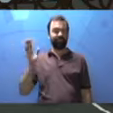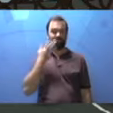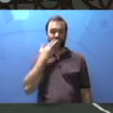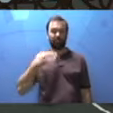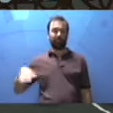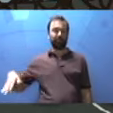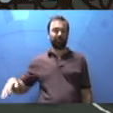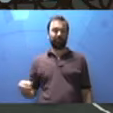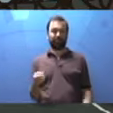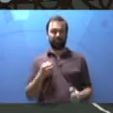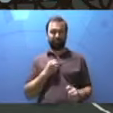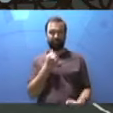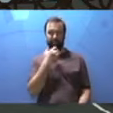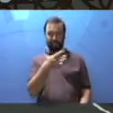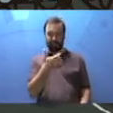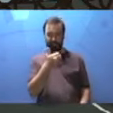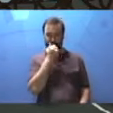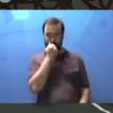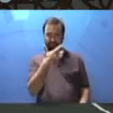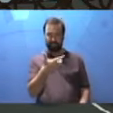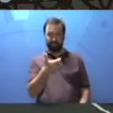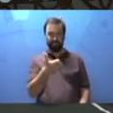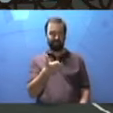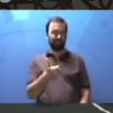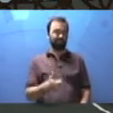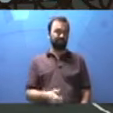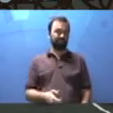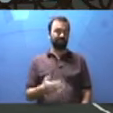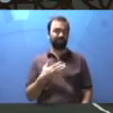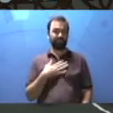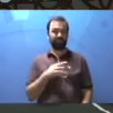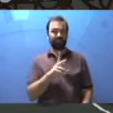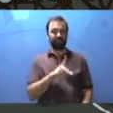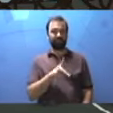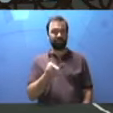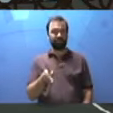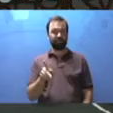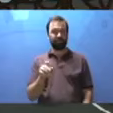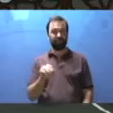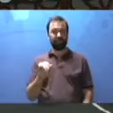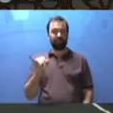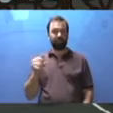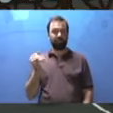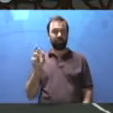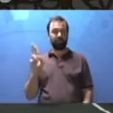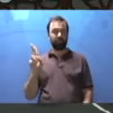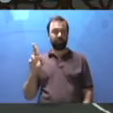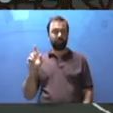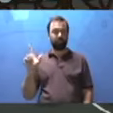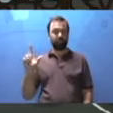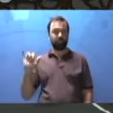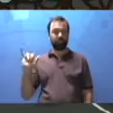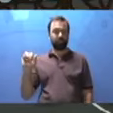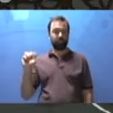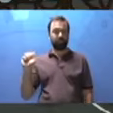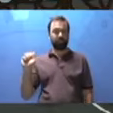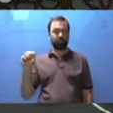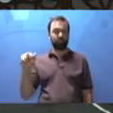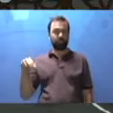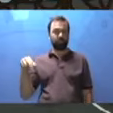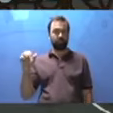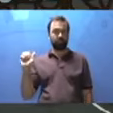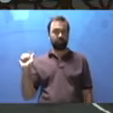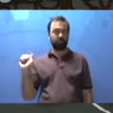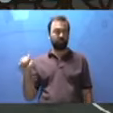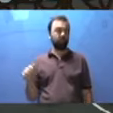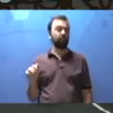Olá, crianças! Como vão? Tudo bem? Eu sou a professora Juliana Pires. Vou dar